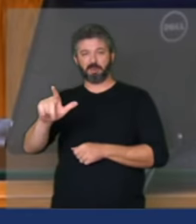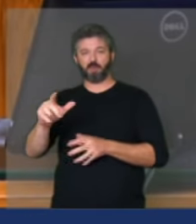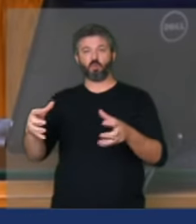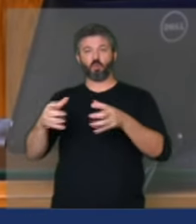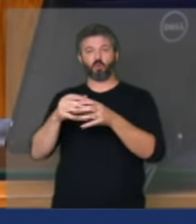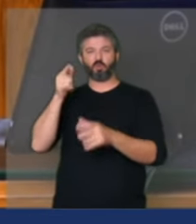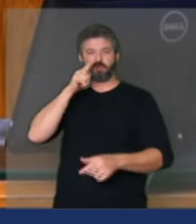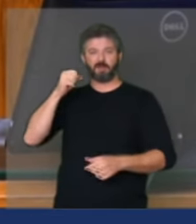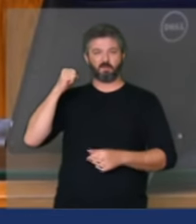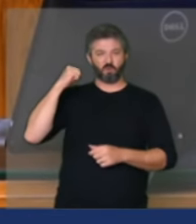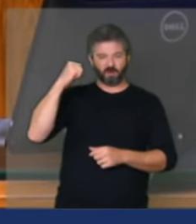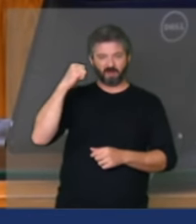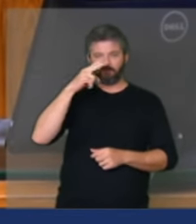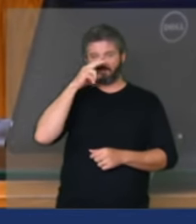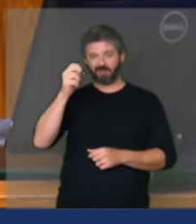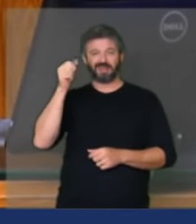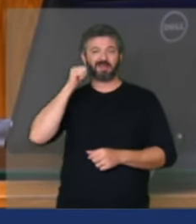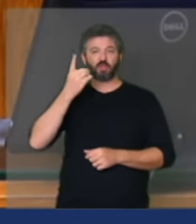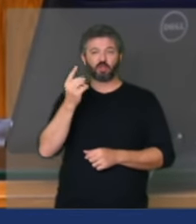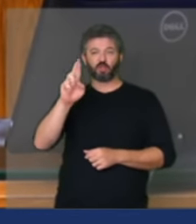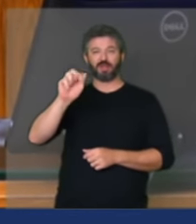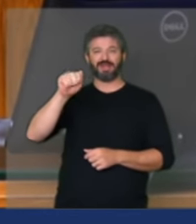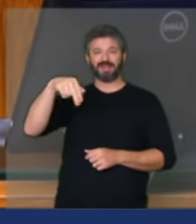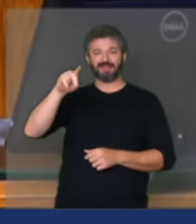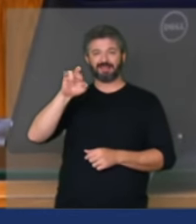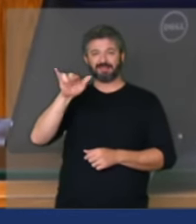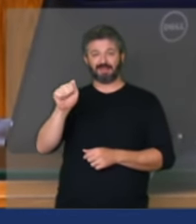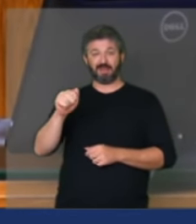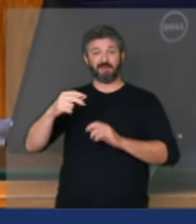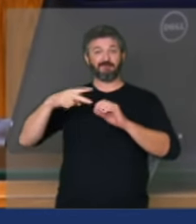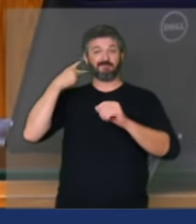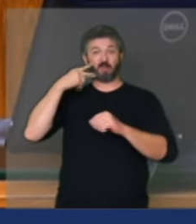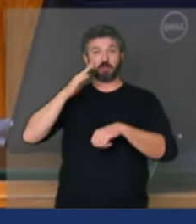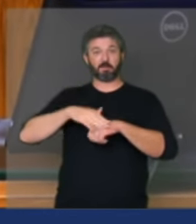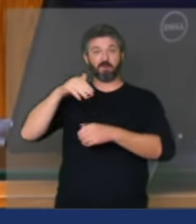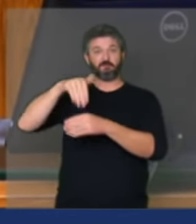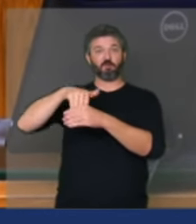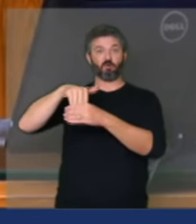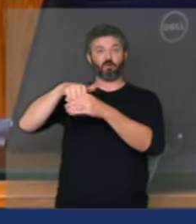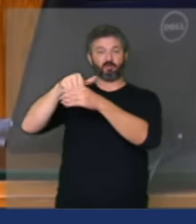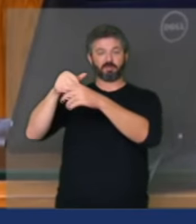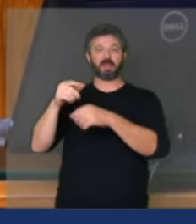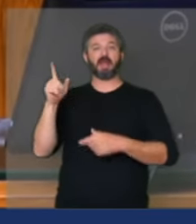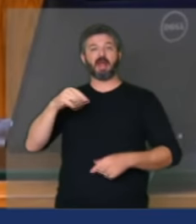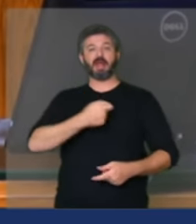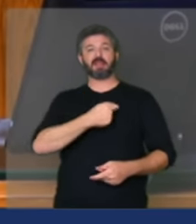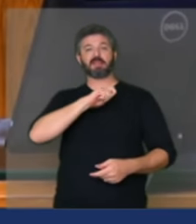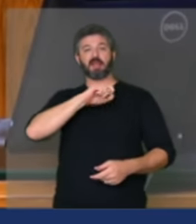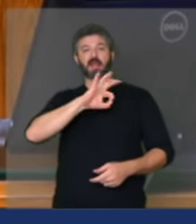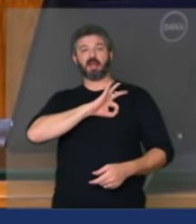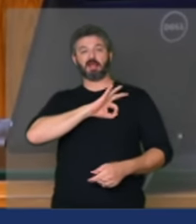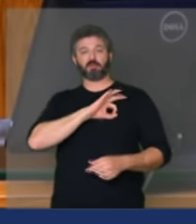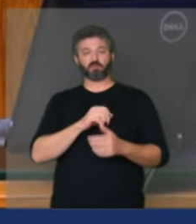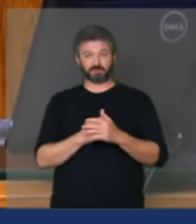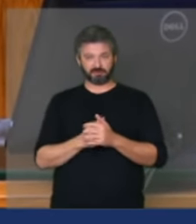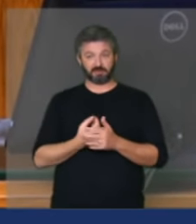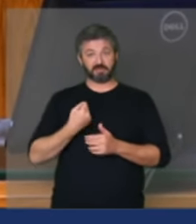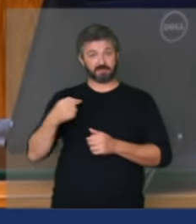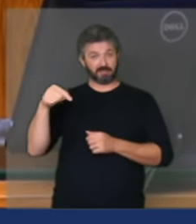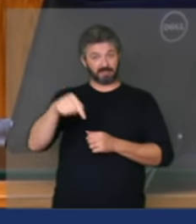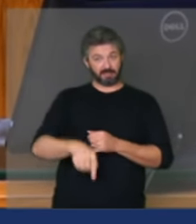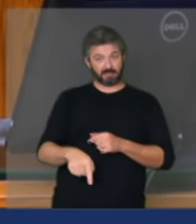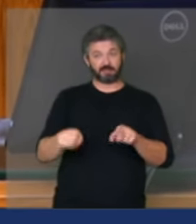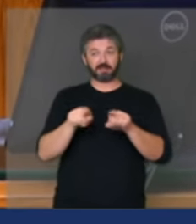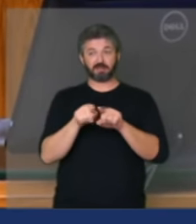política doutora Andréia vereadora mais votada de Jaboticabal ela que é delegada de polícia também está presente